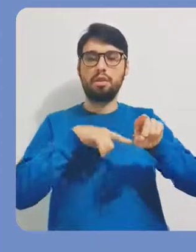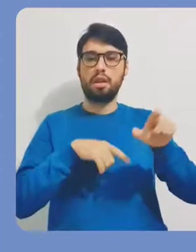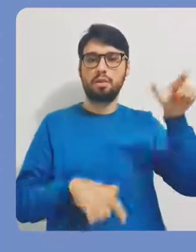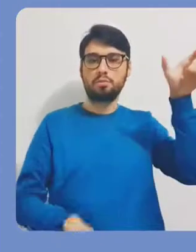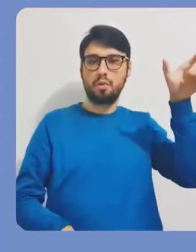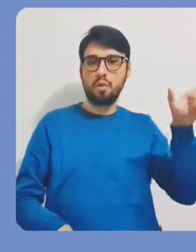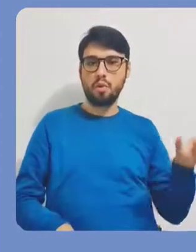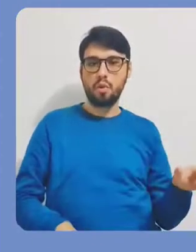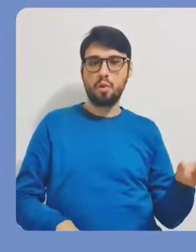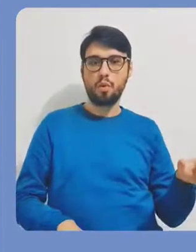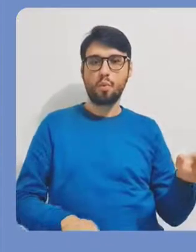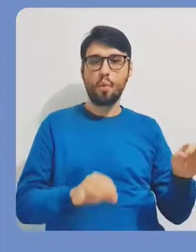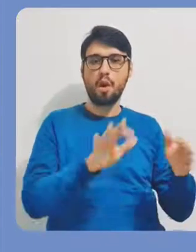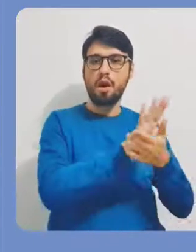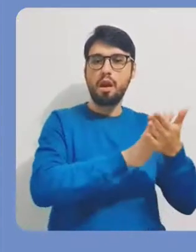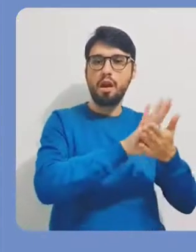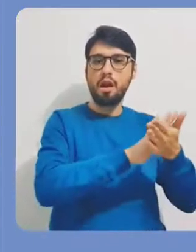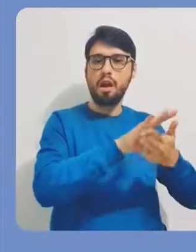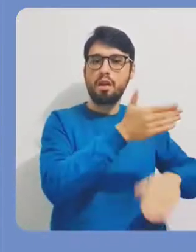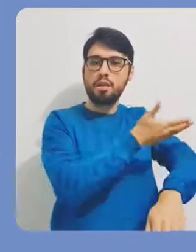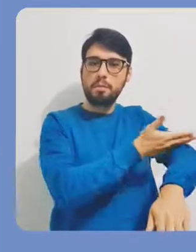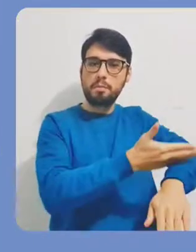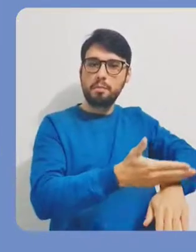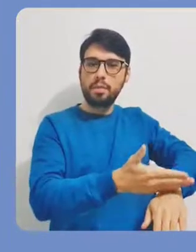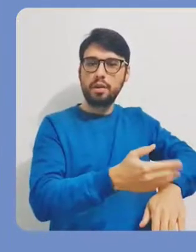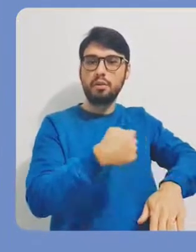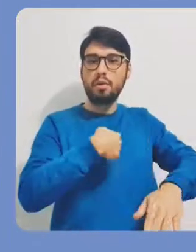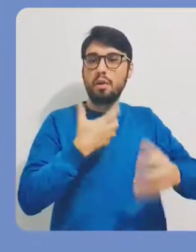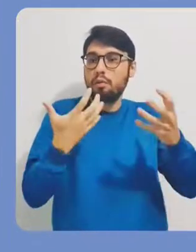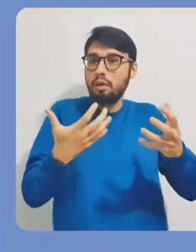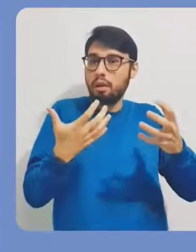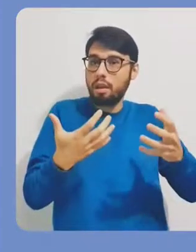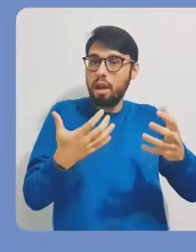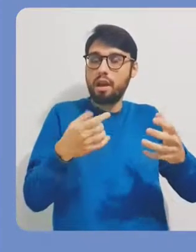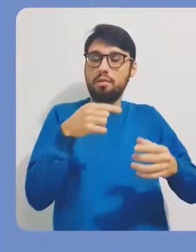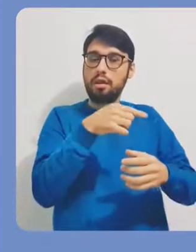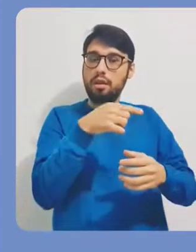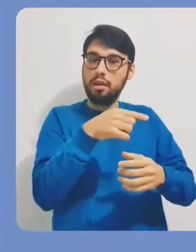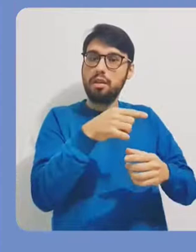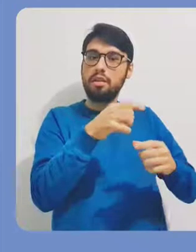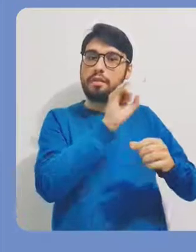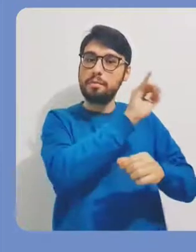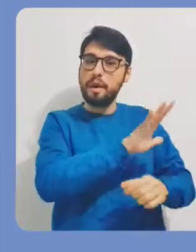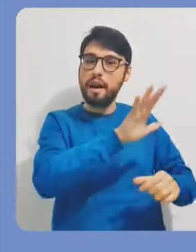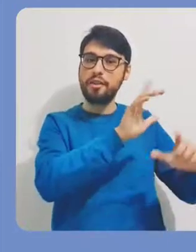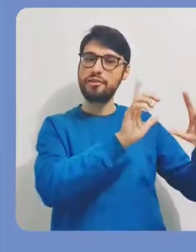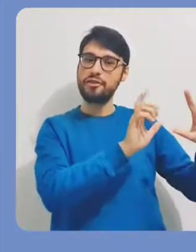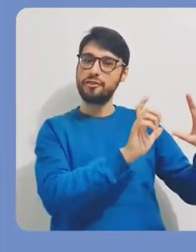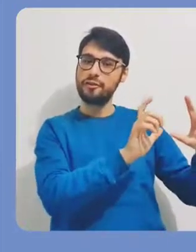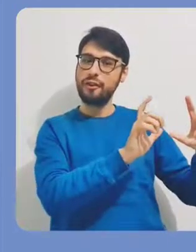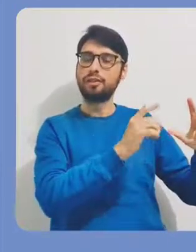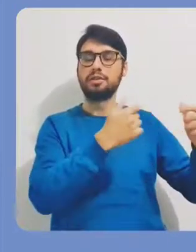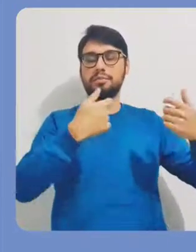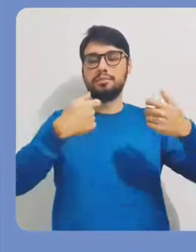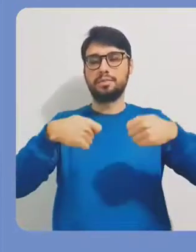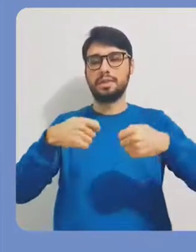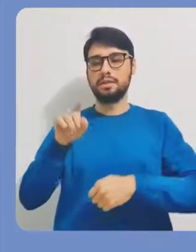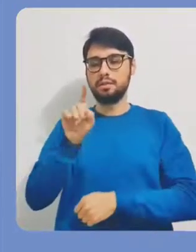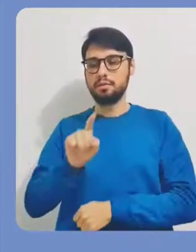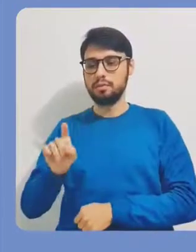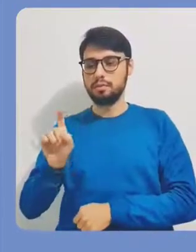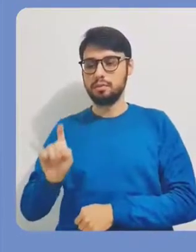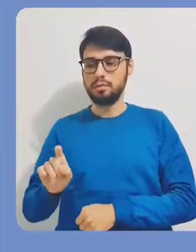que está em branco. Então, eu quero que aquela imagem que eu adicionei no nosso site, ele apareça no canto lateral direito da minha